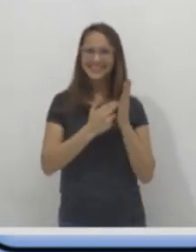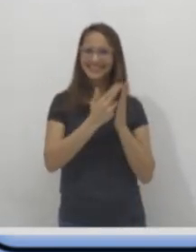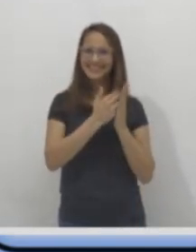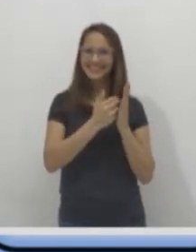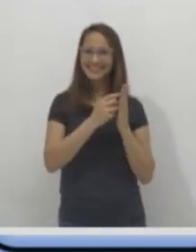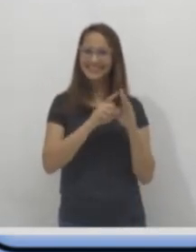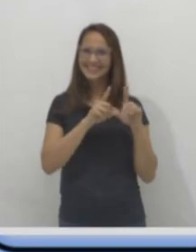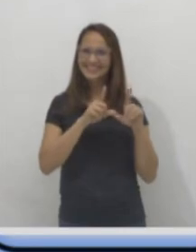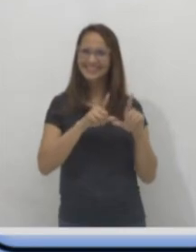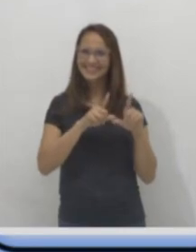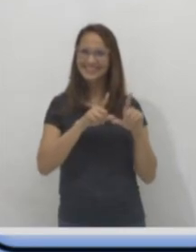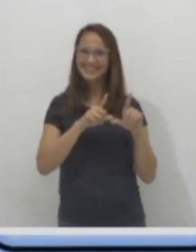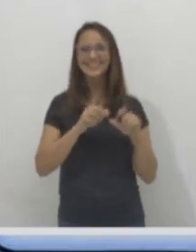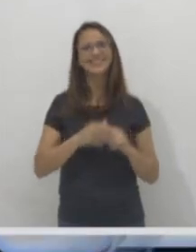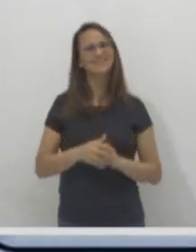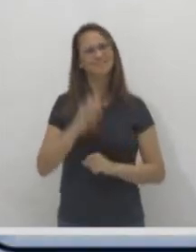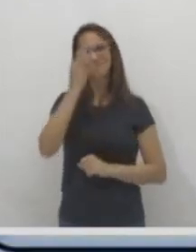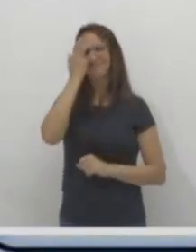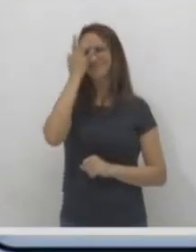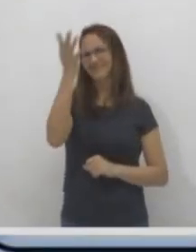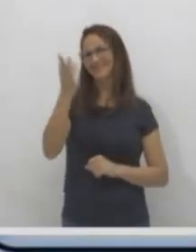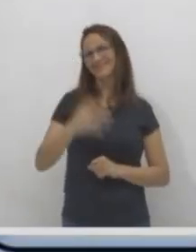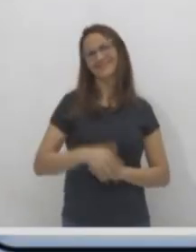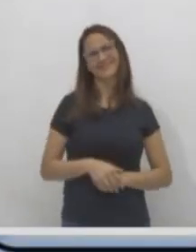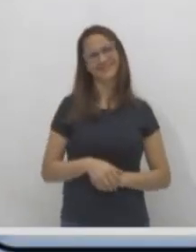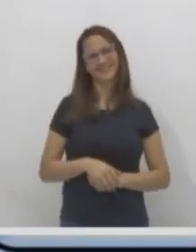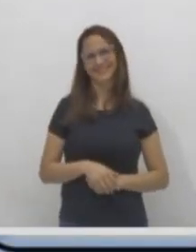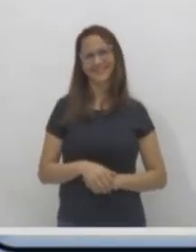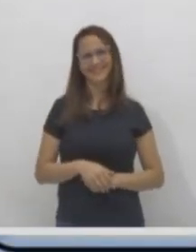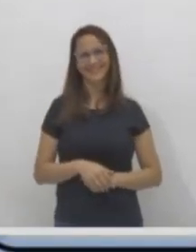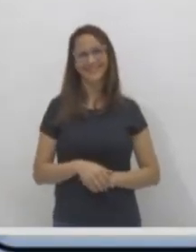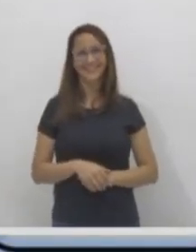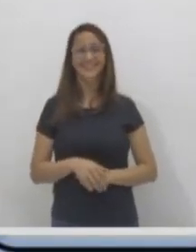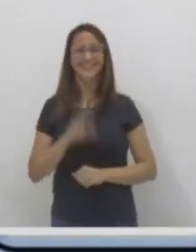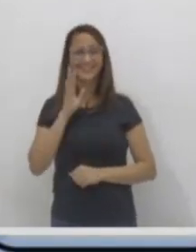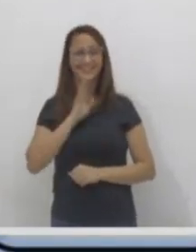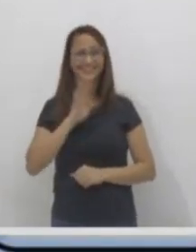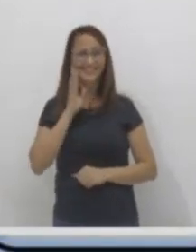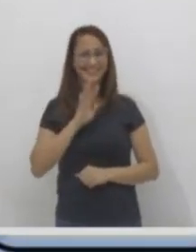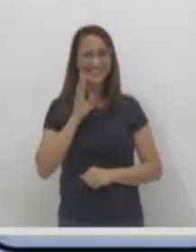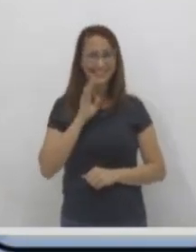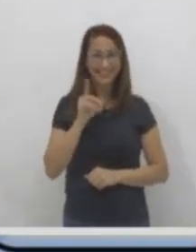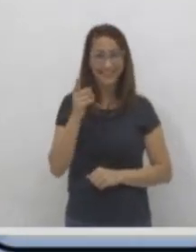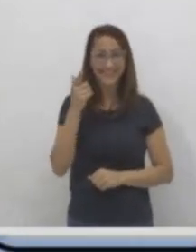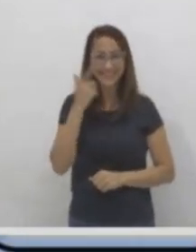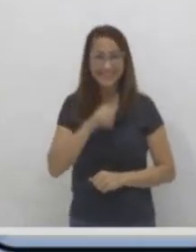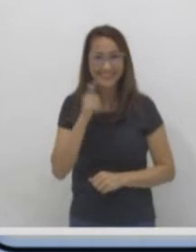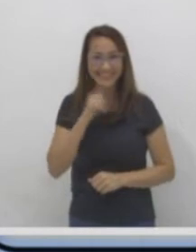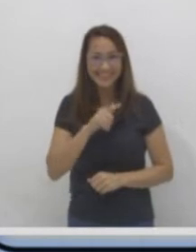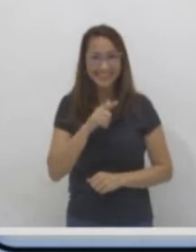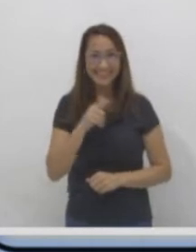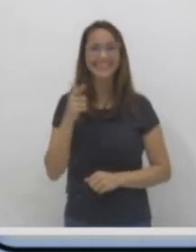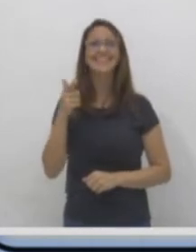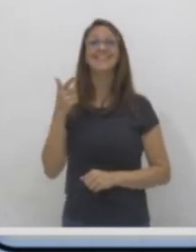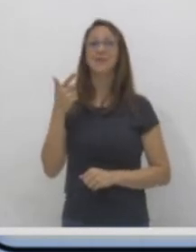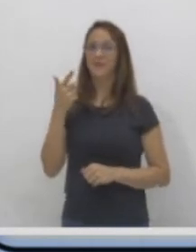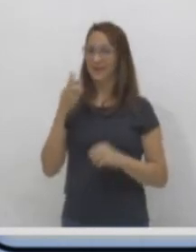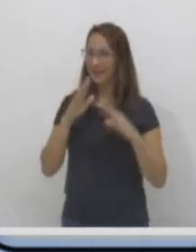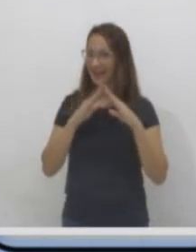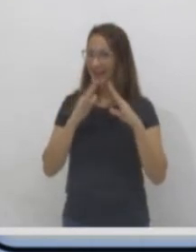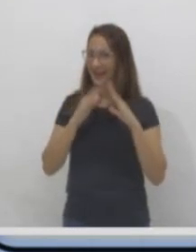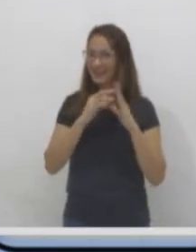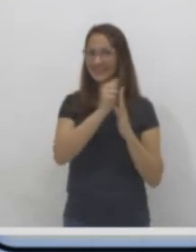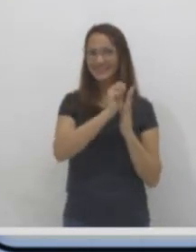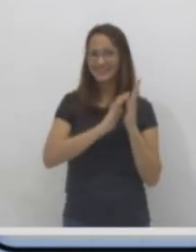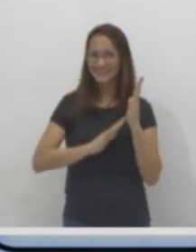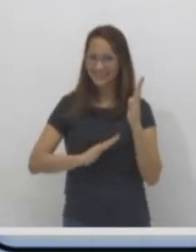só como foi fácil? Muito fácil, né? Show de bola. Então, para ver se vocês estão craques mesmo, mais uma atividade para casa. Anota aí.